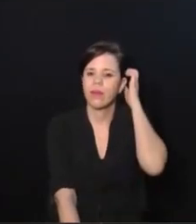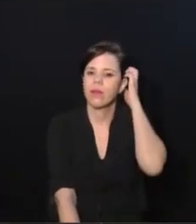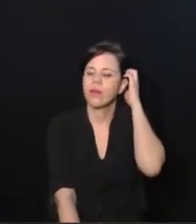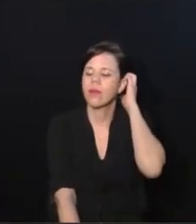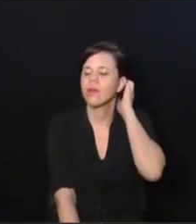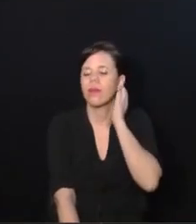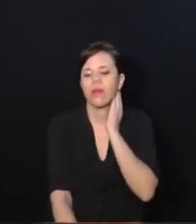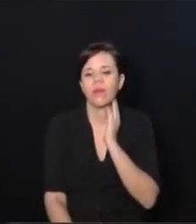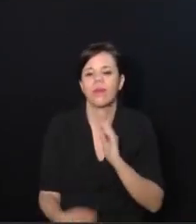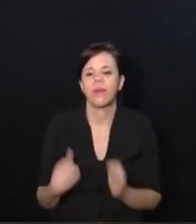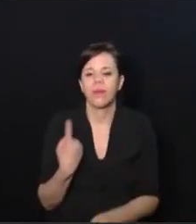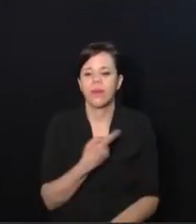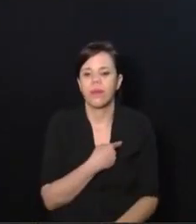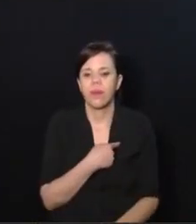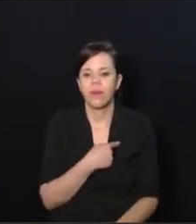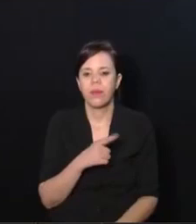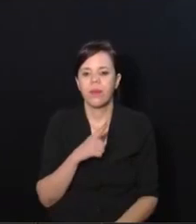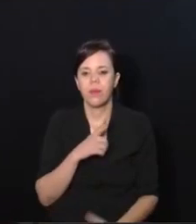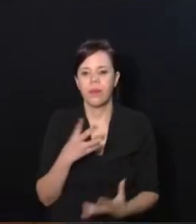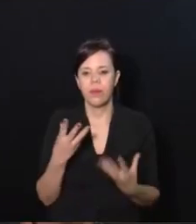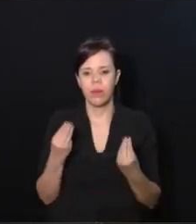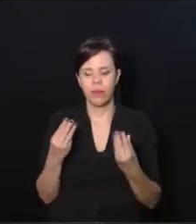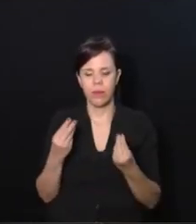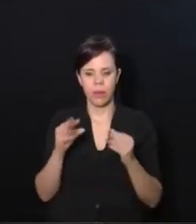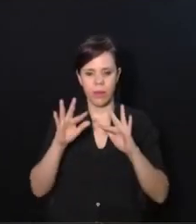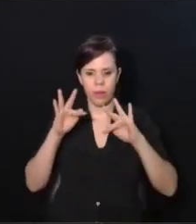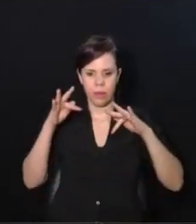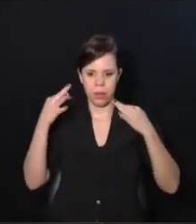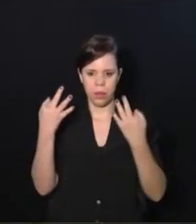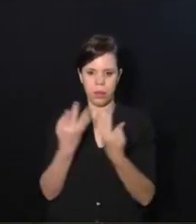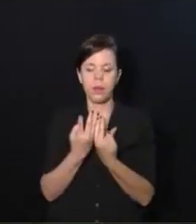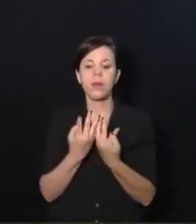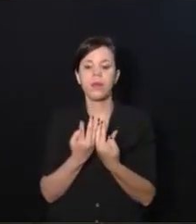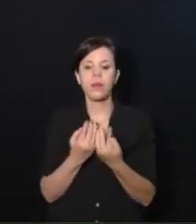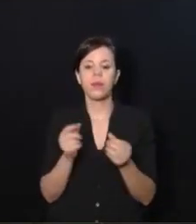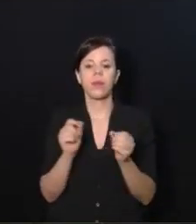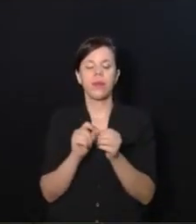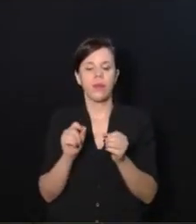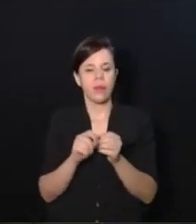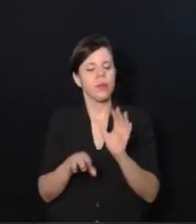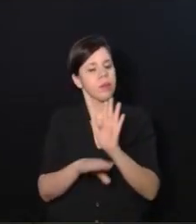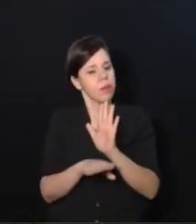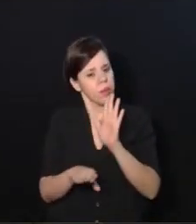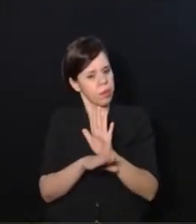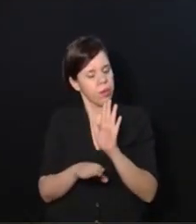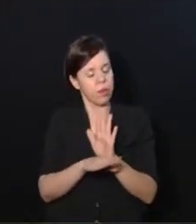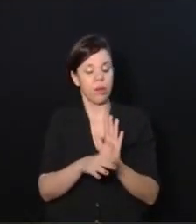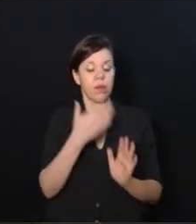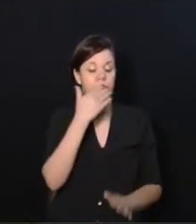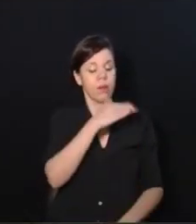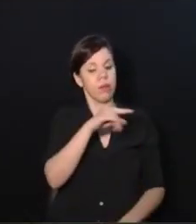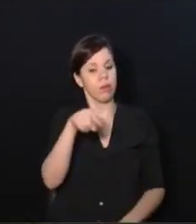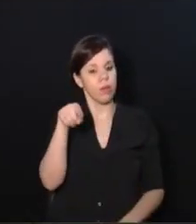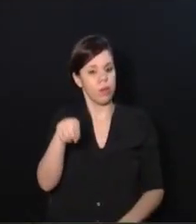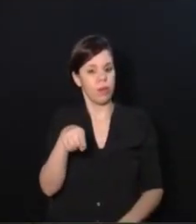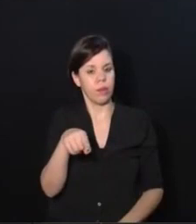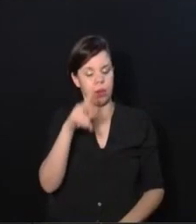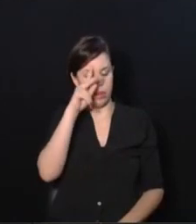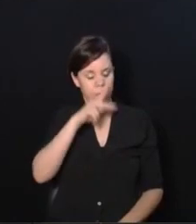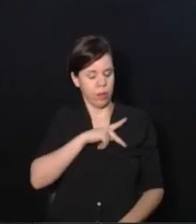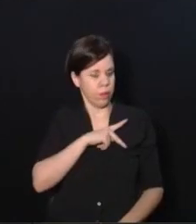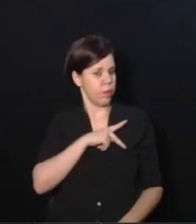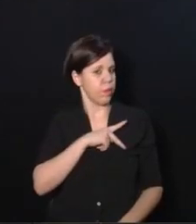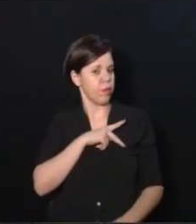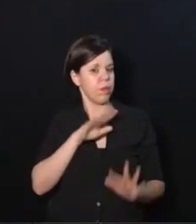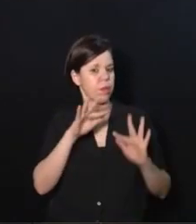A gente tem tanta família que fala que está fazendo o bem para a criança, que é isso para ela própria, o